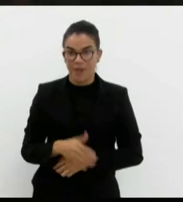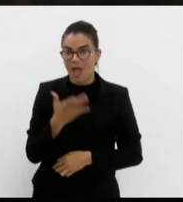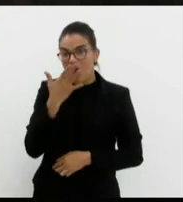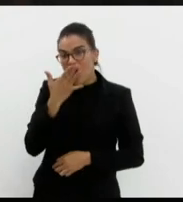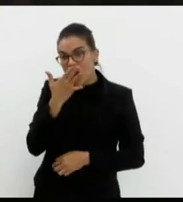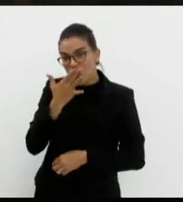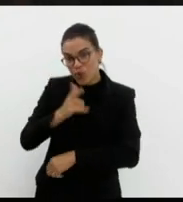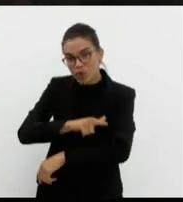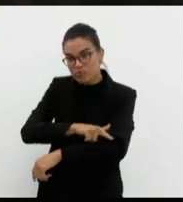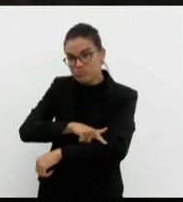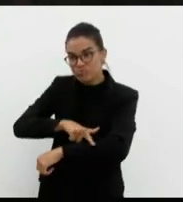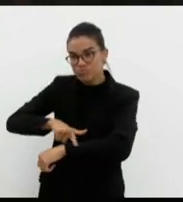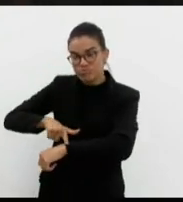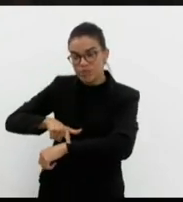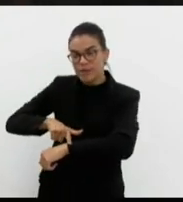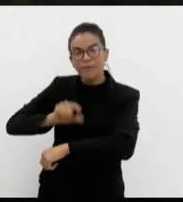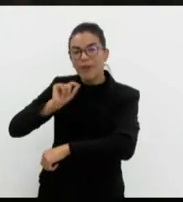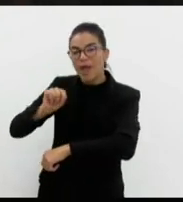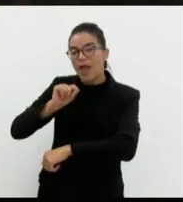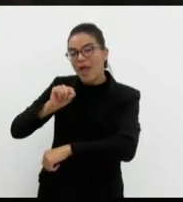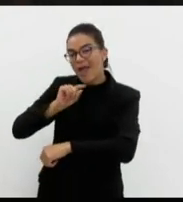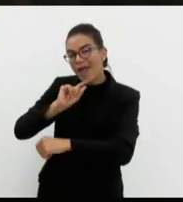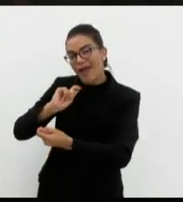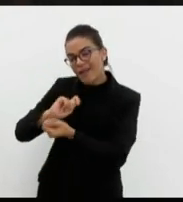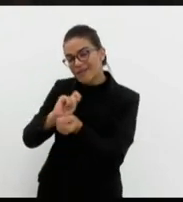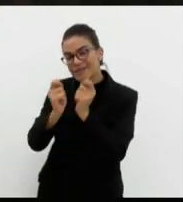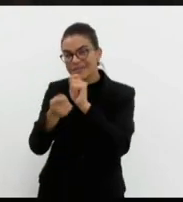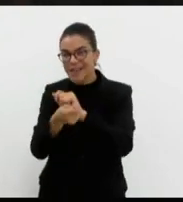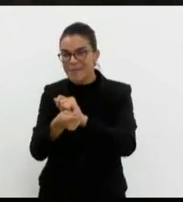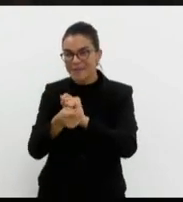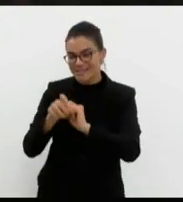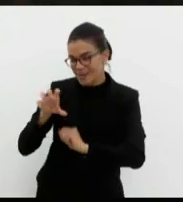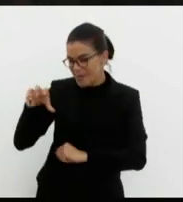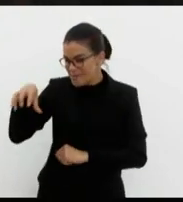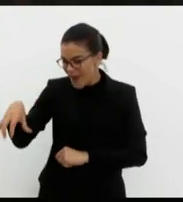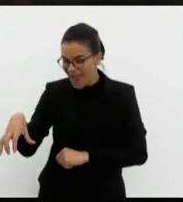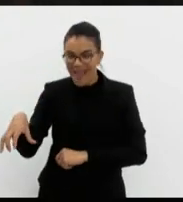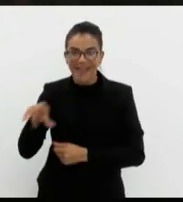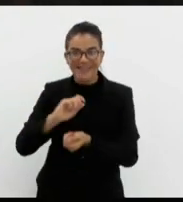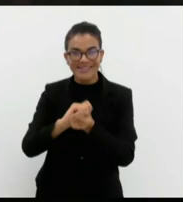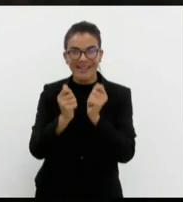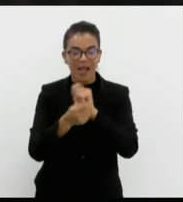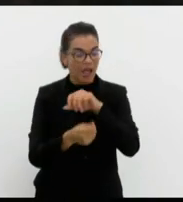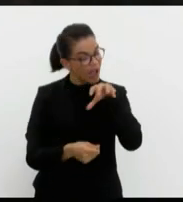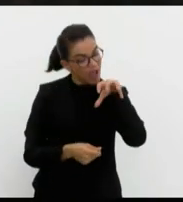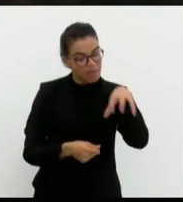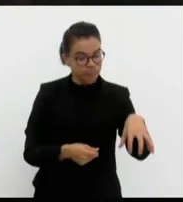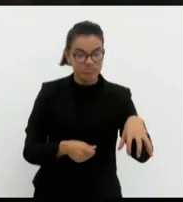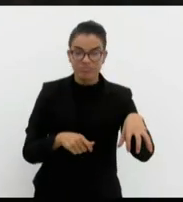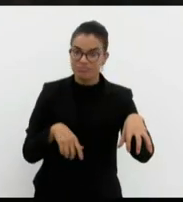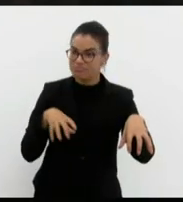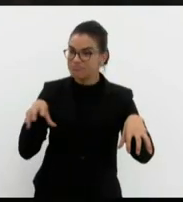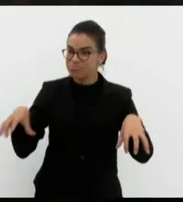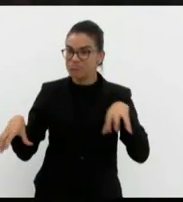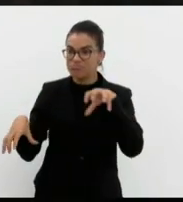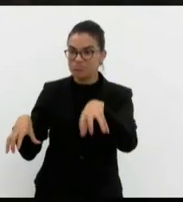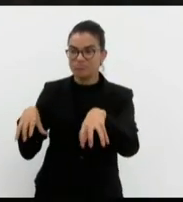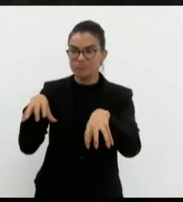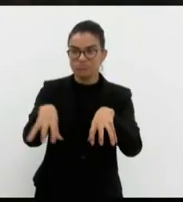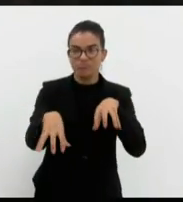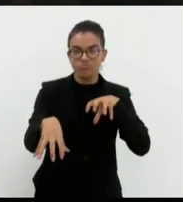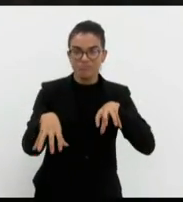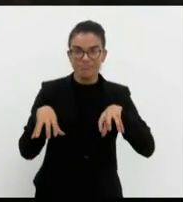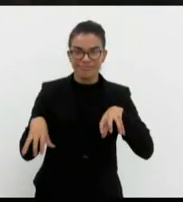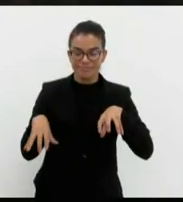pele é função da adaptação a cada local que a maior concentração dessas pessoas